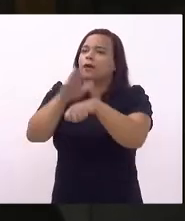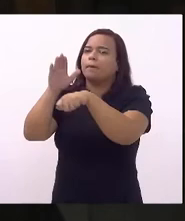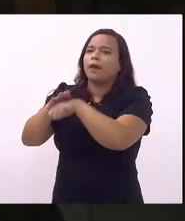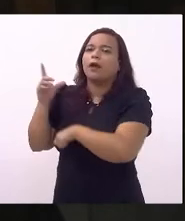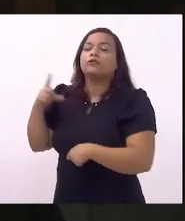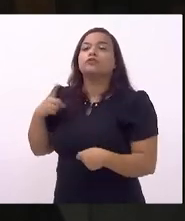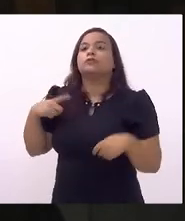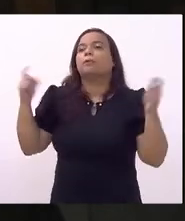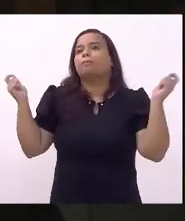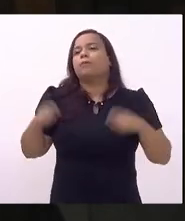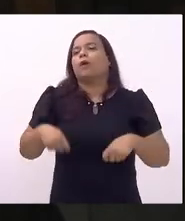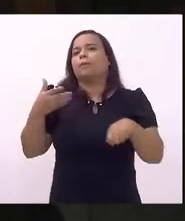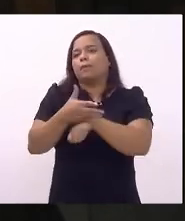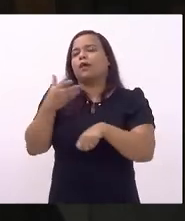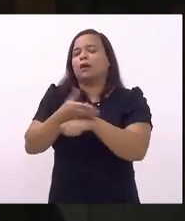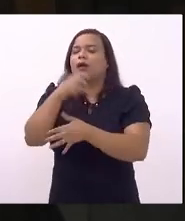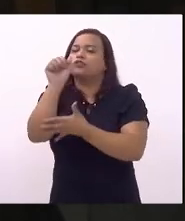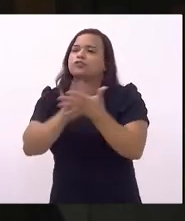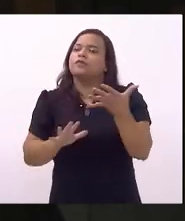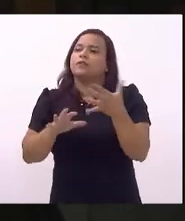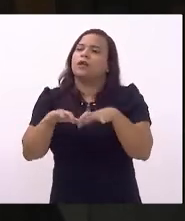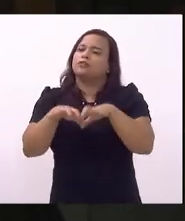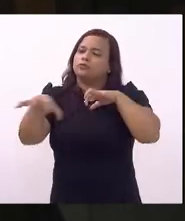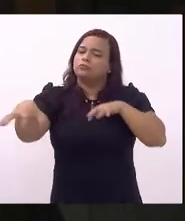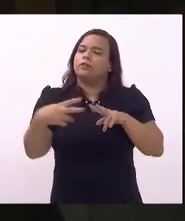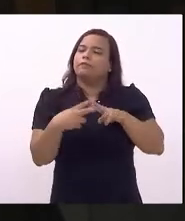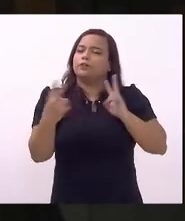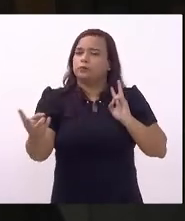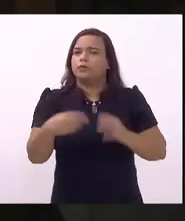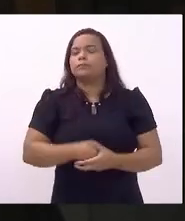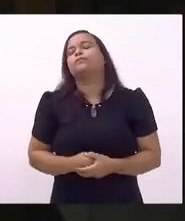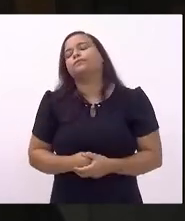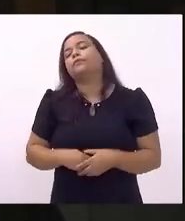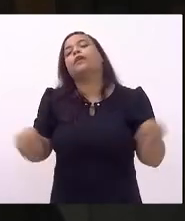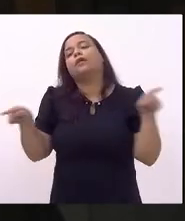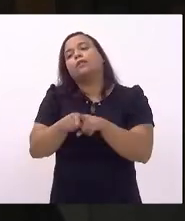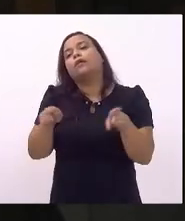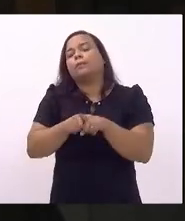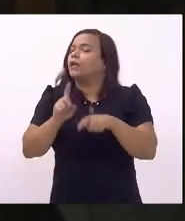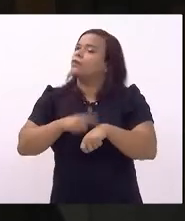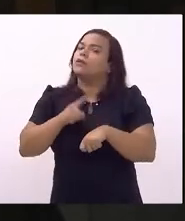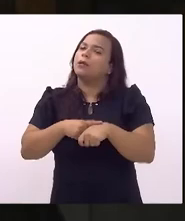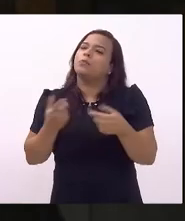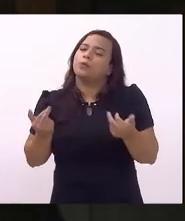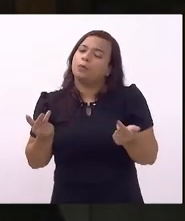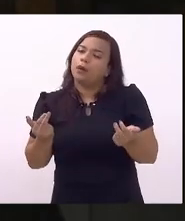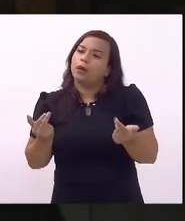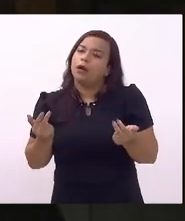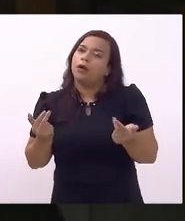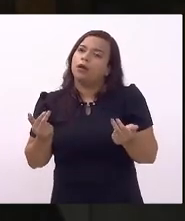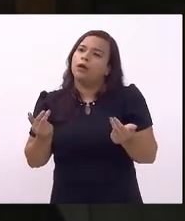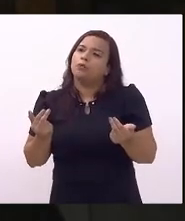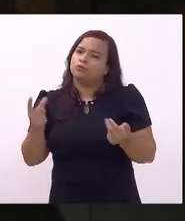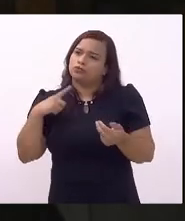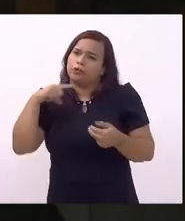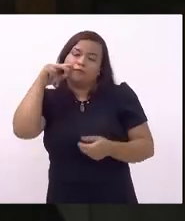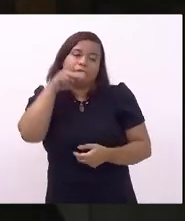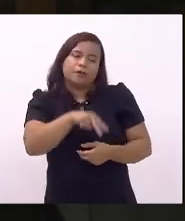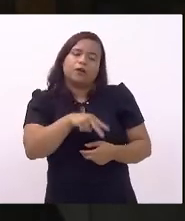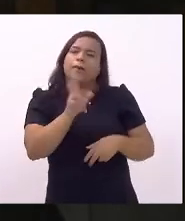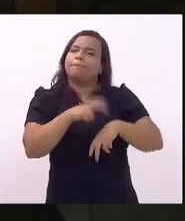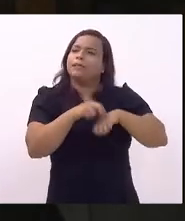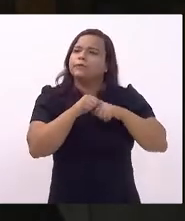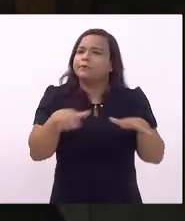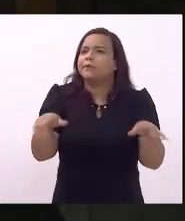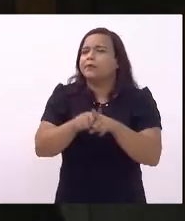de participar das atividades remotas mas ao mesmo tempo que patinava na pandemia e não